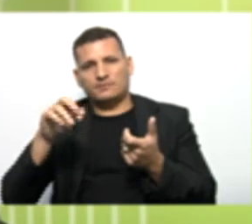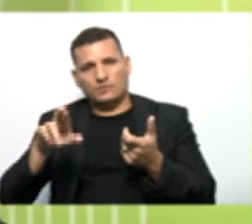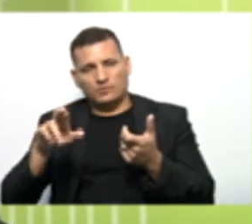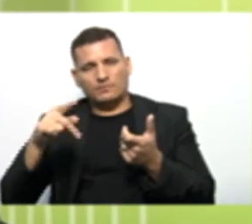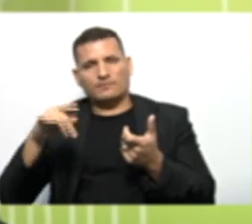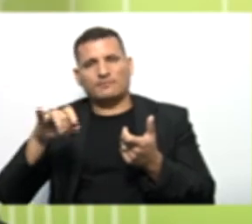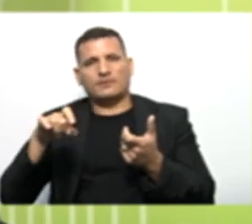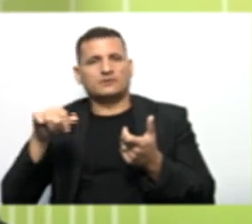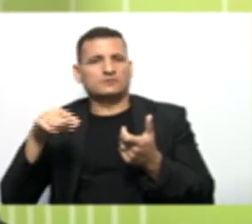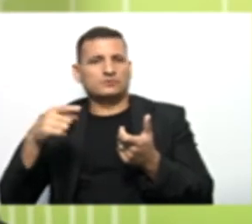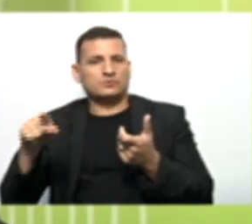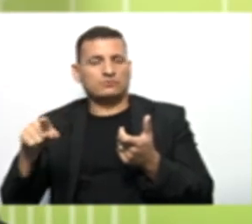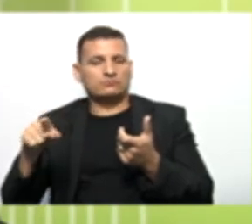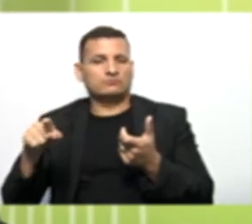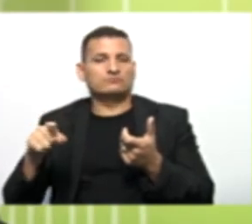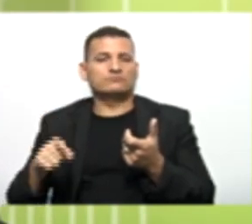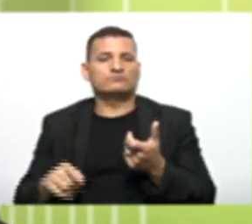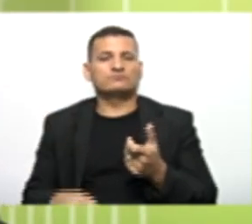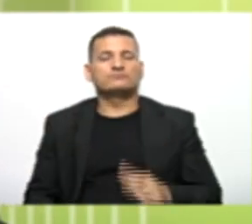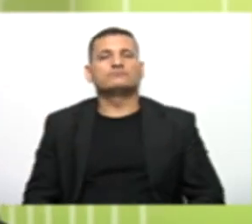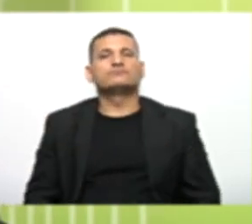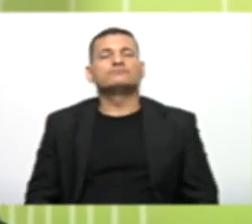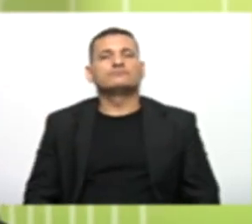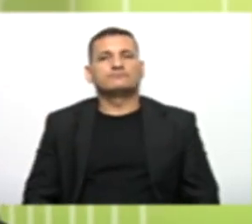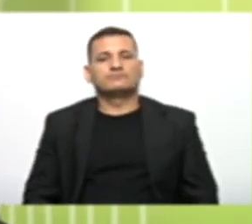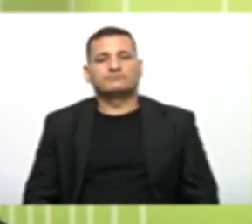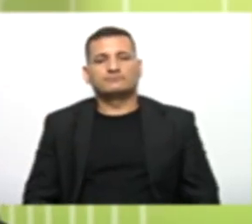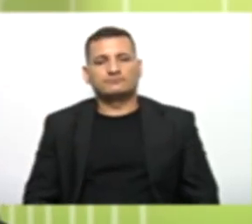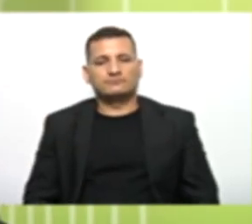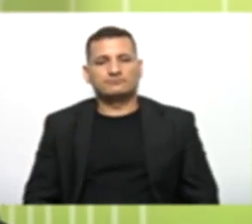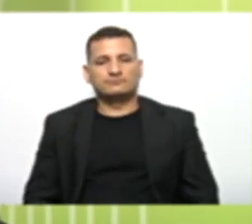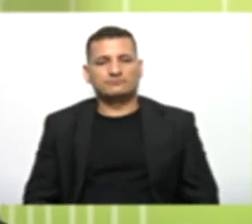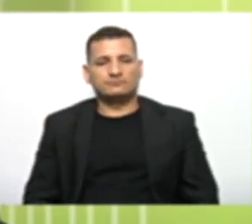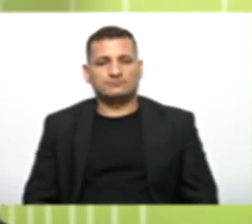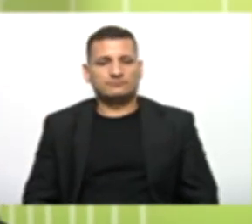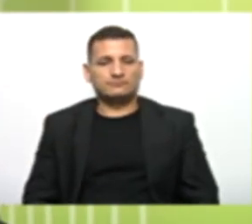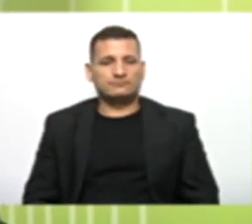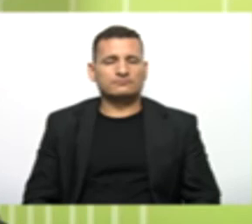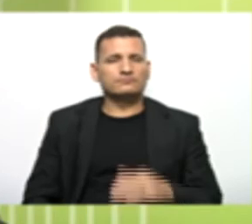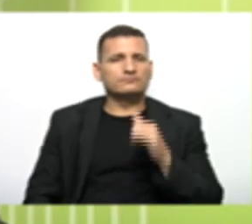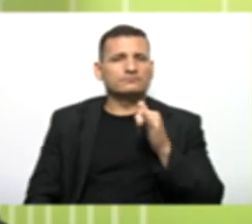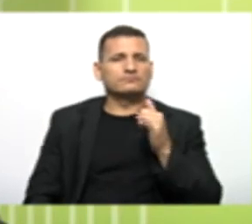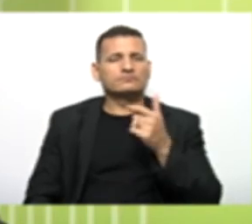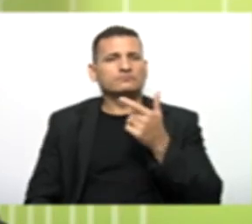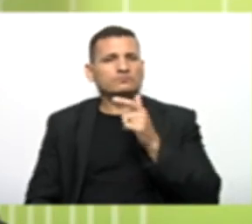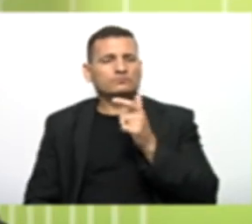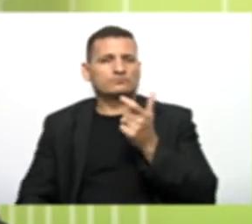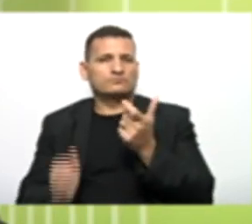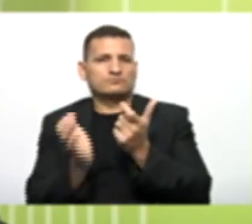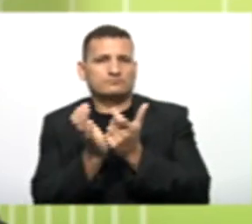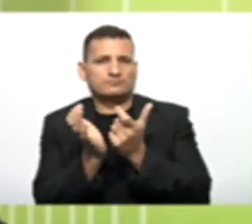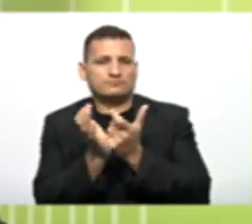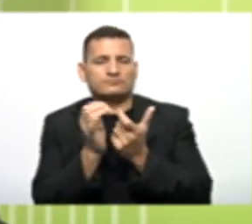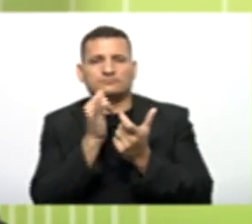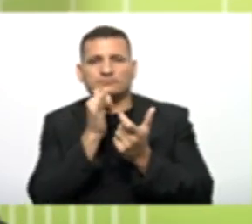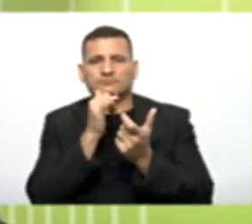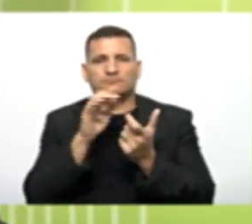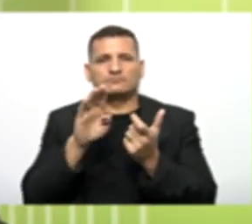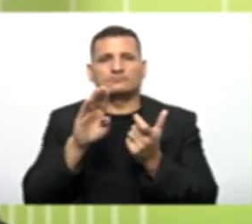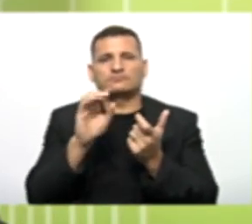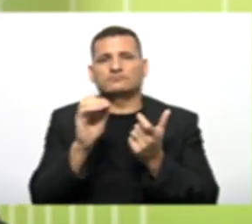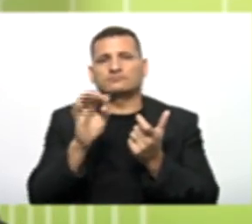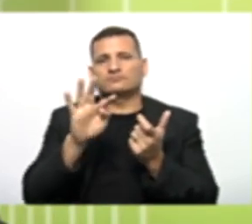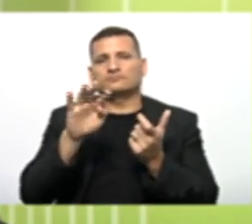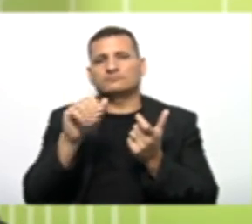É específica Desse time Flamengo Tá ok? Se houvesse Outras classes Por exemplo A classe Botafogo Com